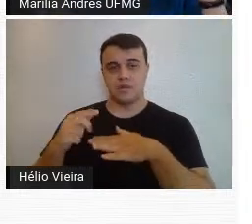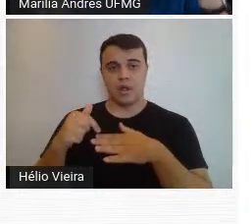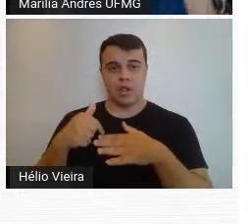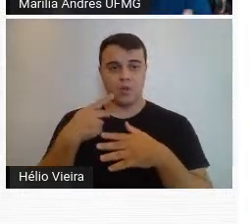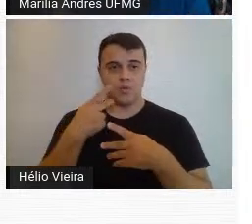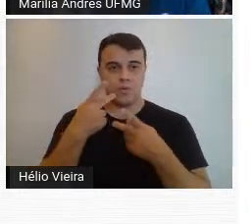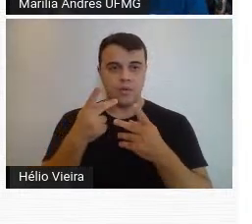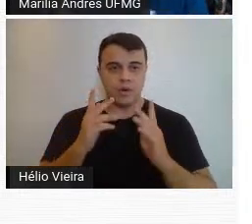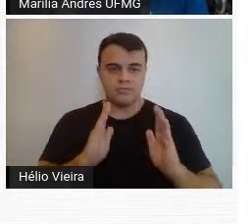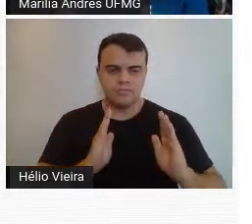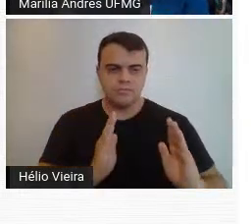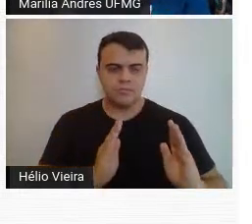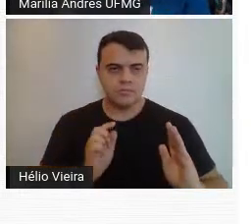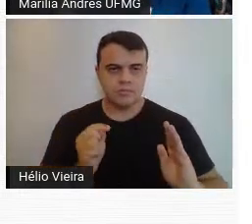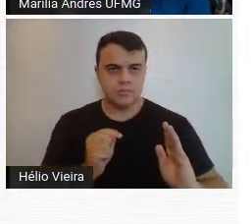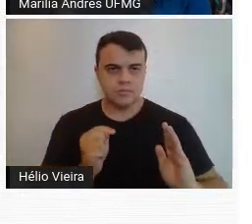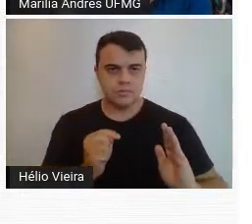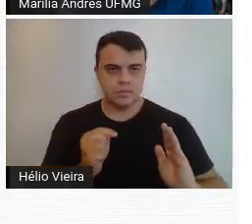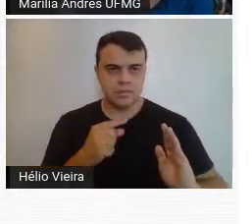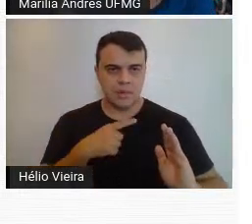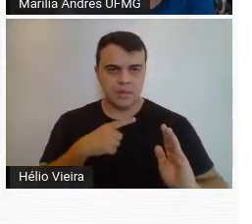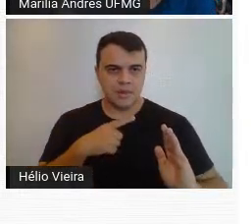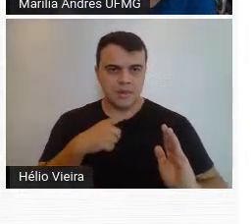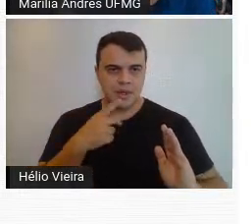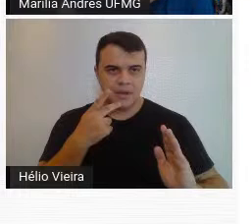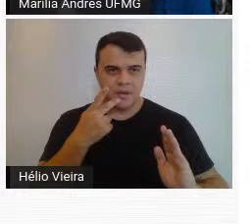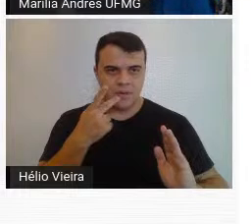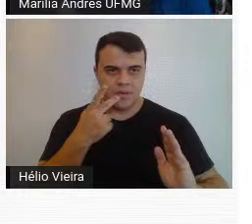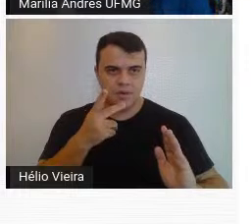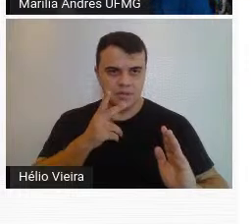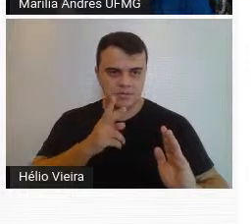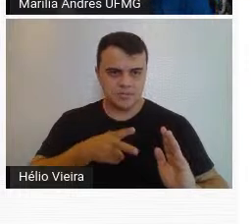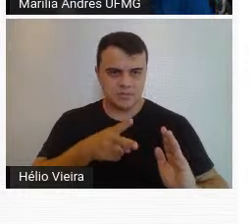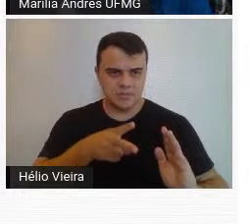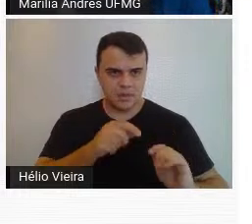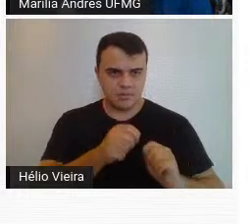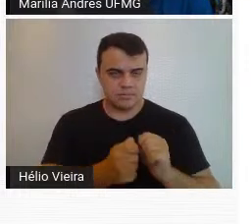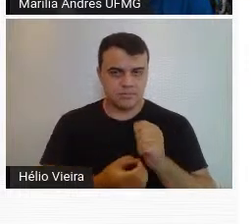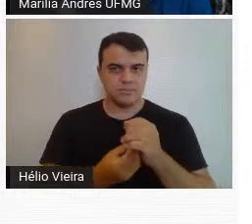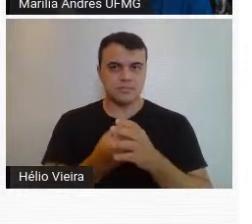vou focar aqueles que tomaram uma tendência construtiva,